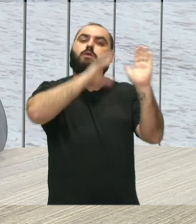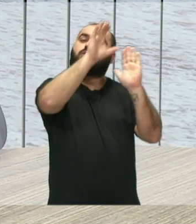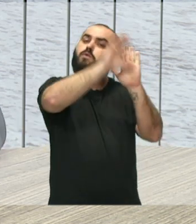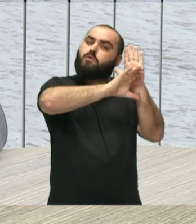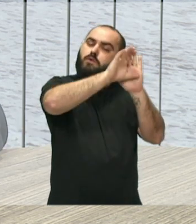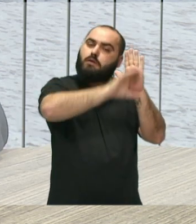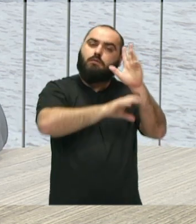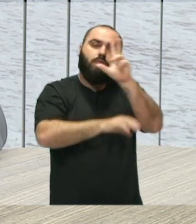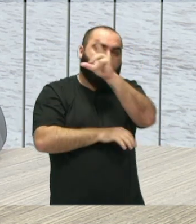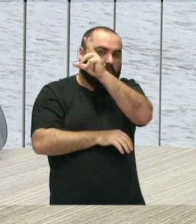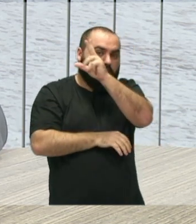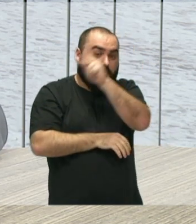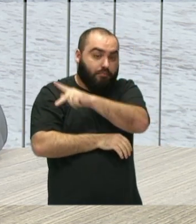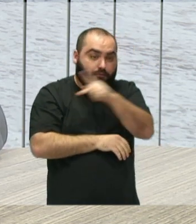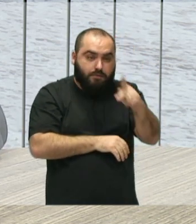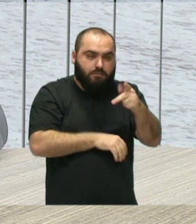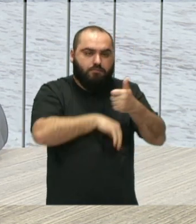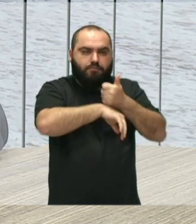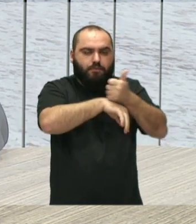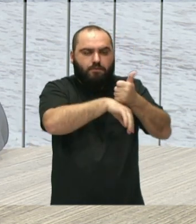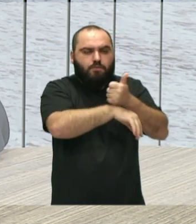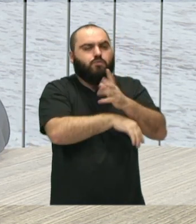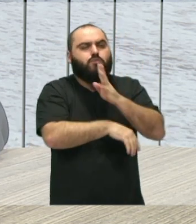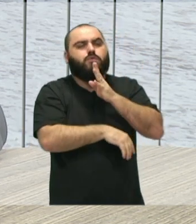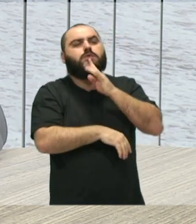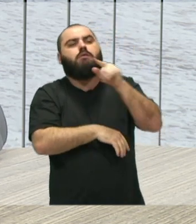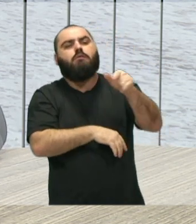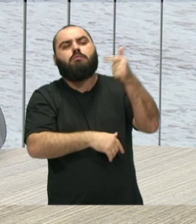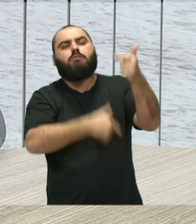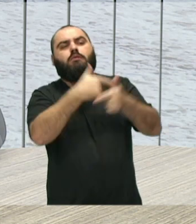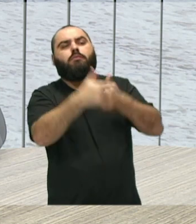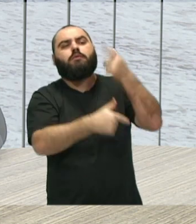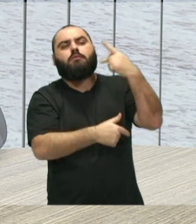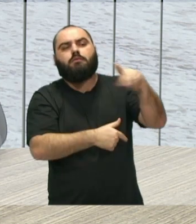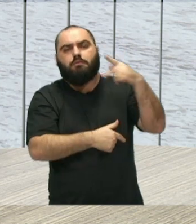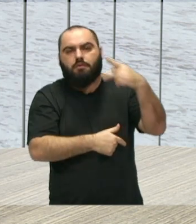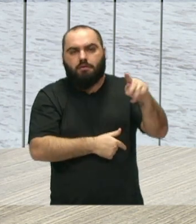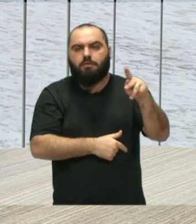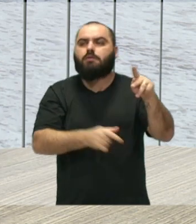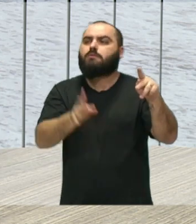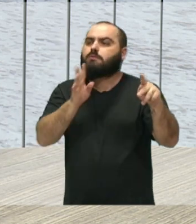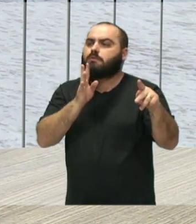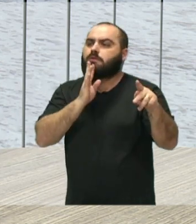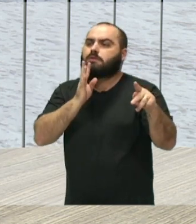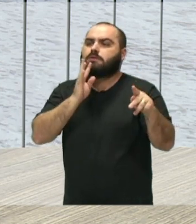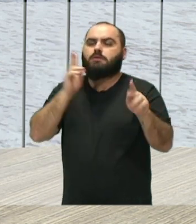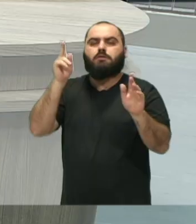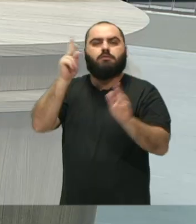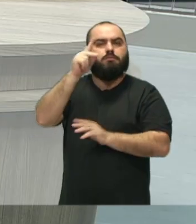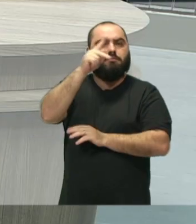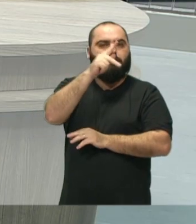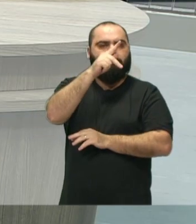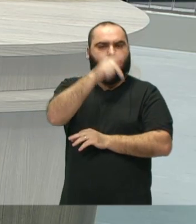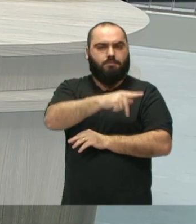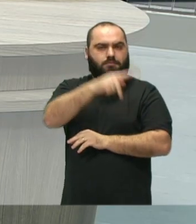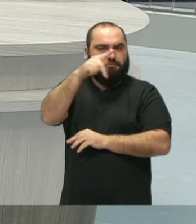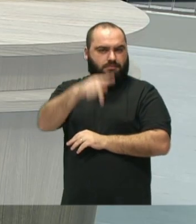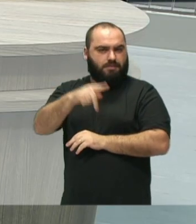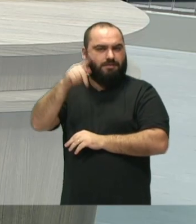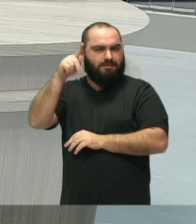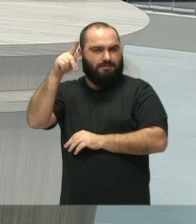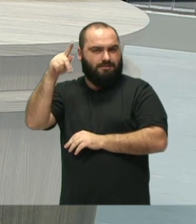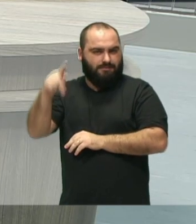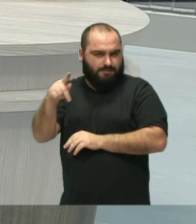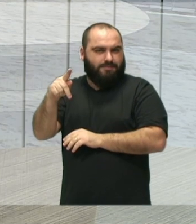conhecer um pouco ele, um pouco do trabalho dele, conhecer o nosso projeto pedagógico, dá para baixar ali o PDF, ler todas as